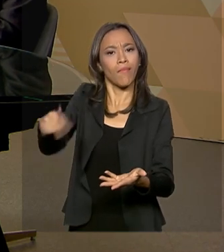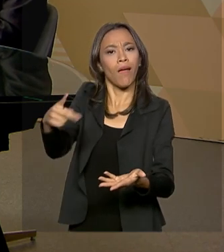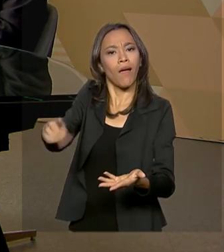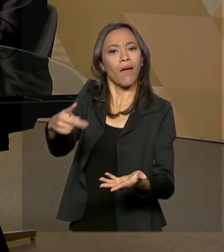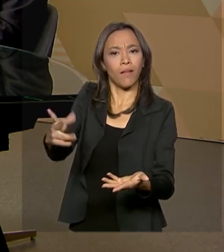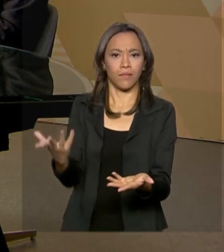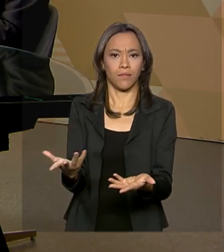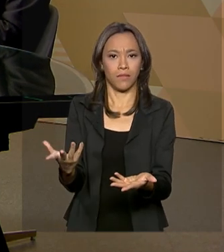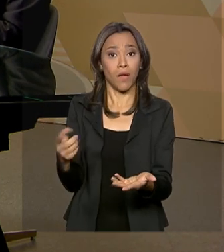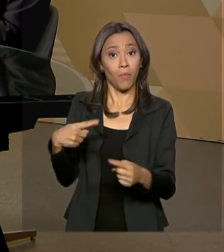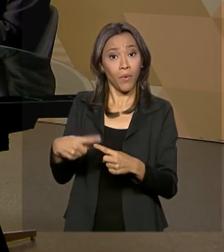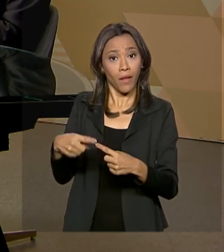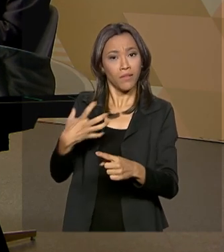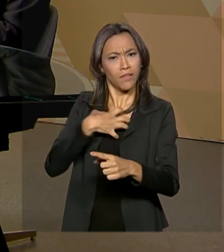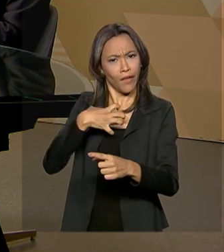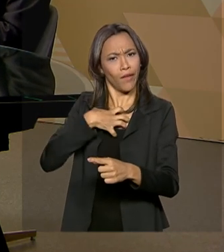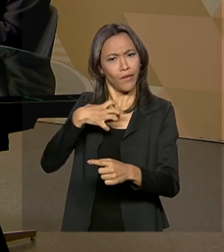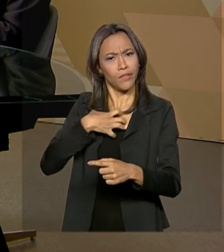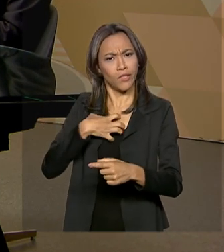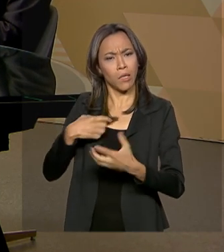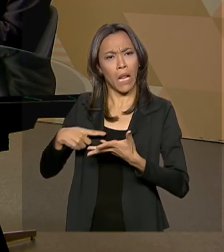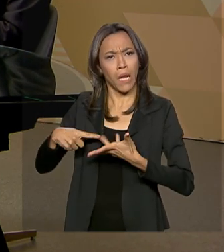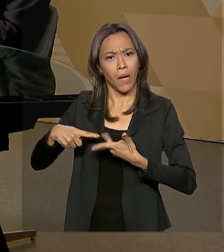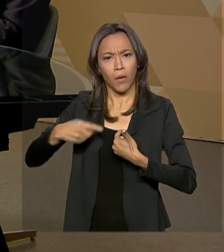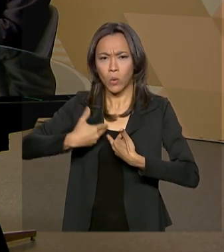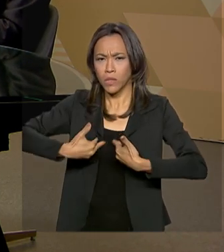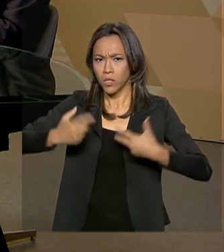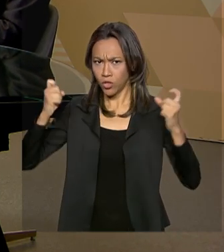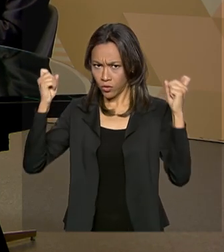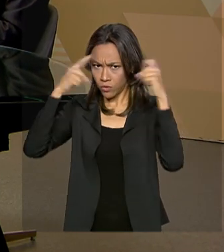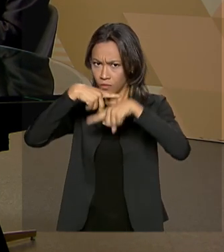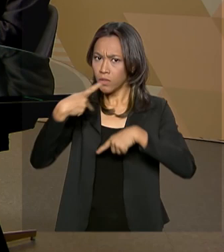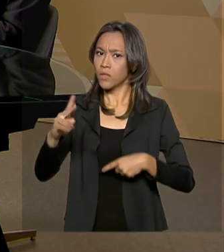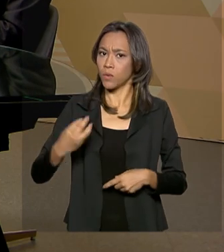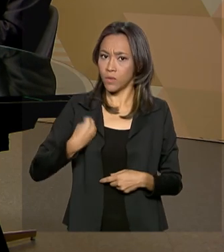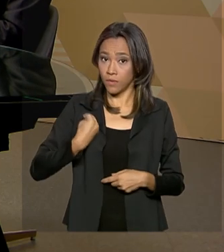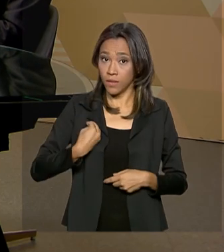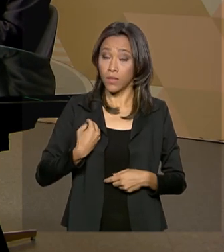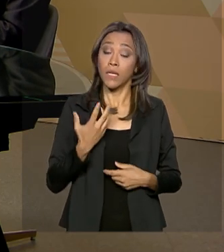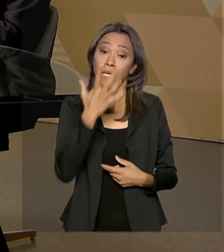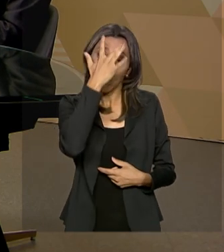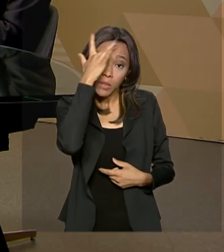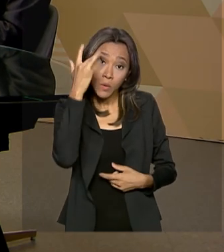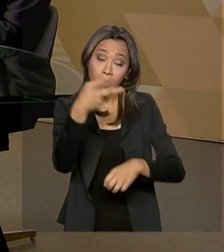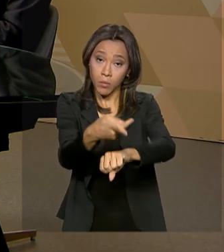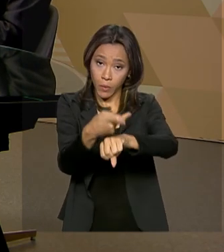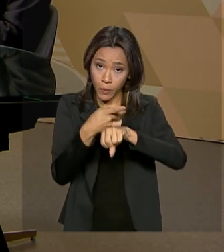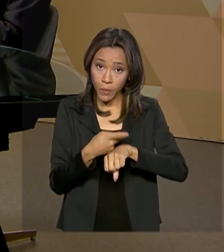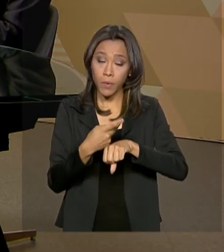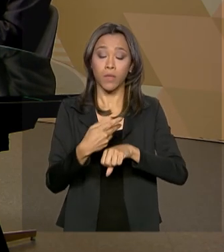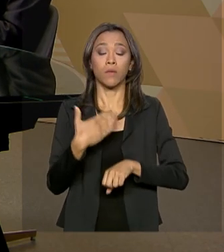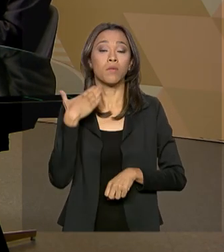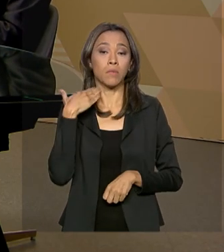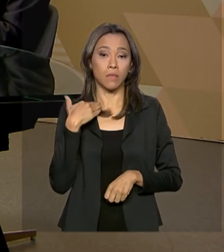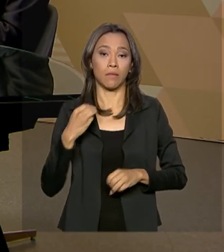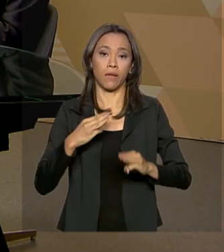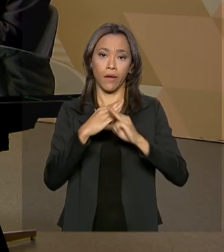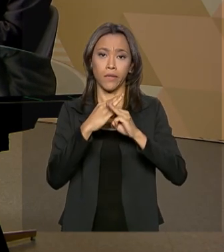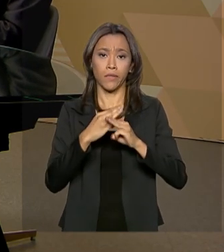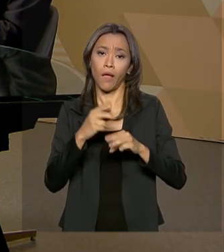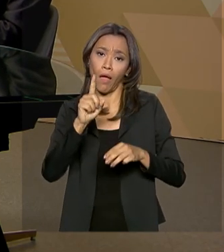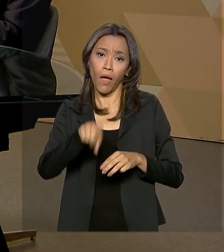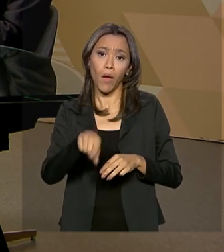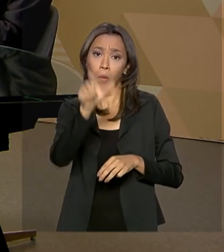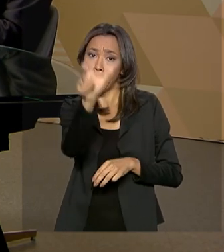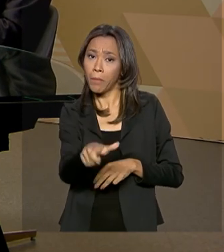elas passam por situações muito difíceis nas suas vidas. E o cliente da Caixa, muitas vezes, é o cliente que ninguém quer.